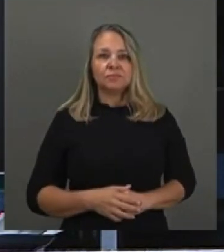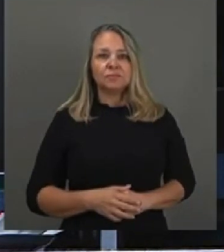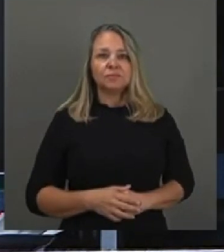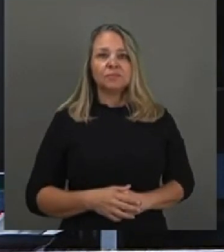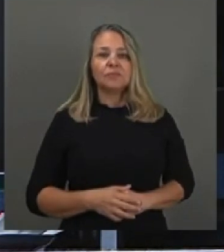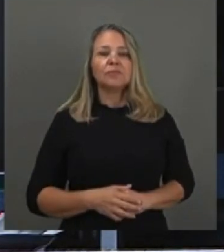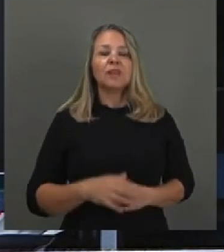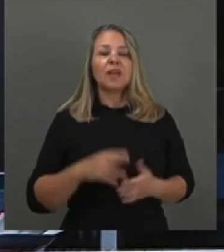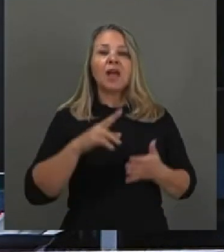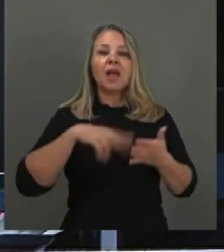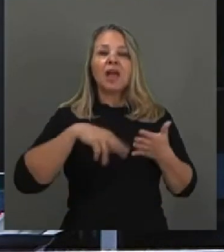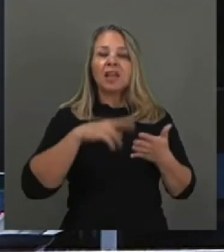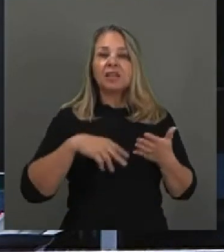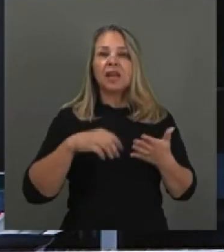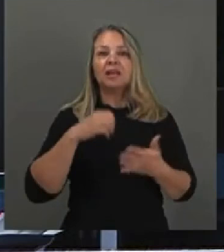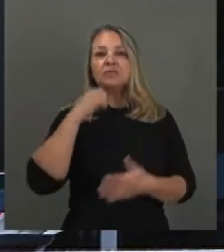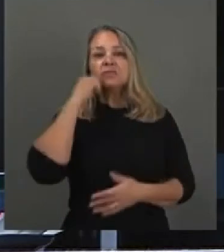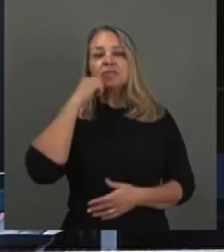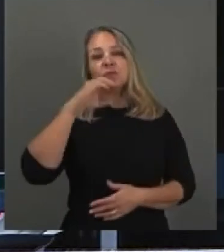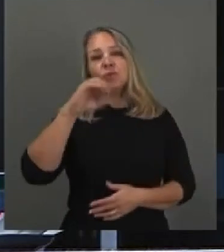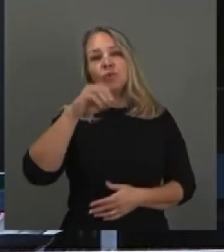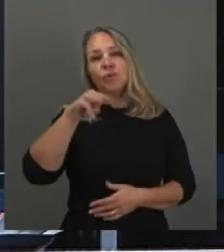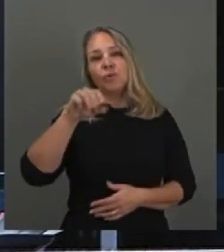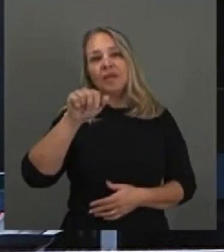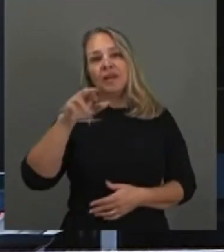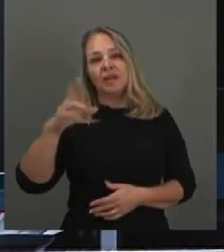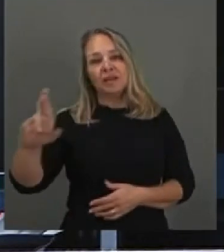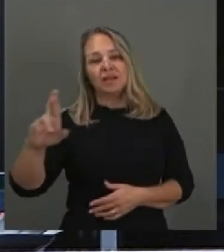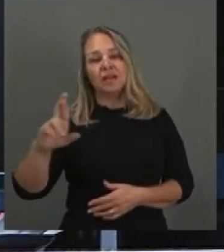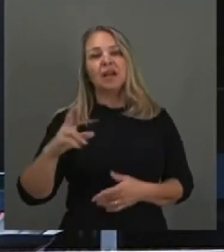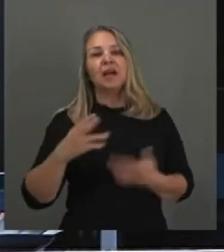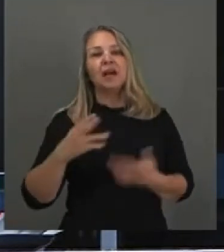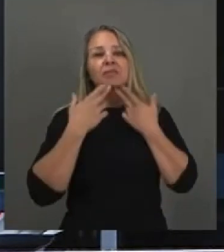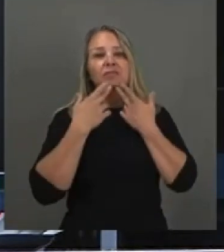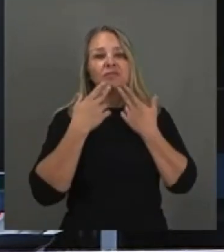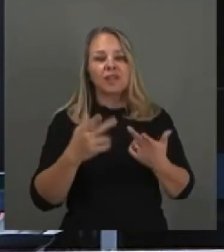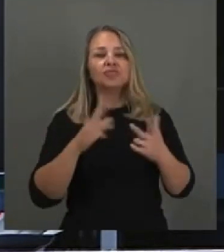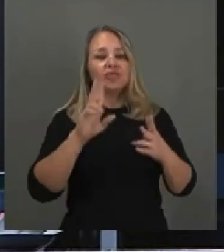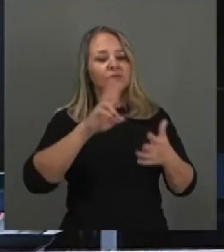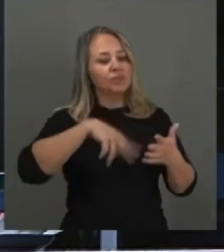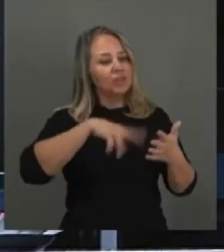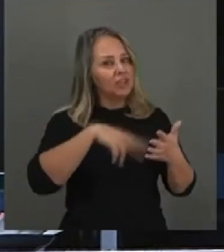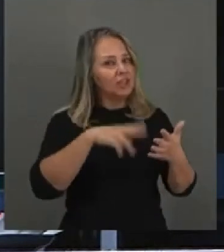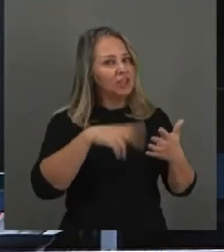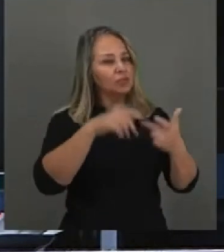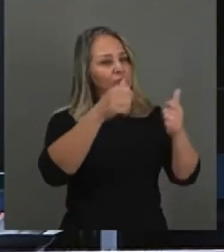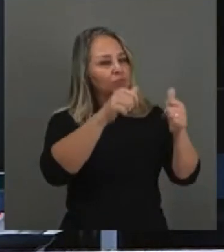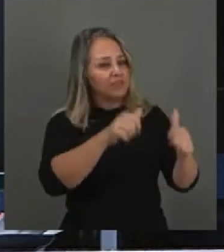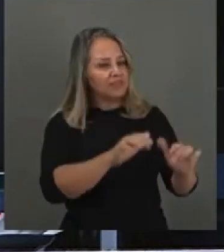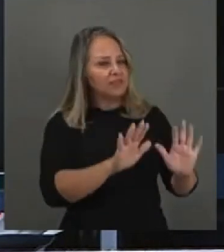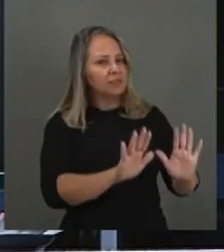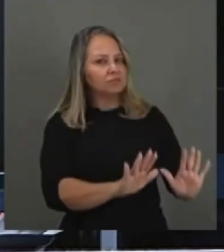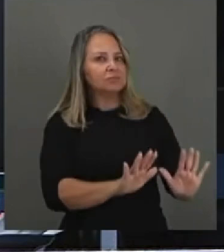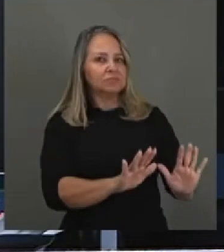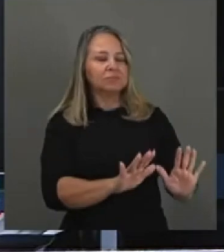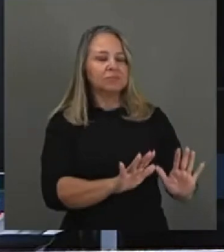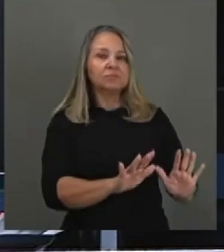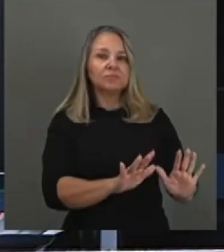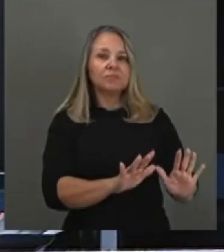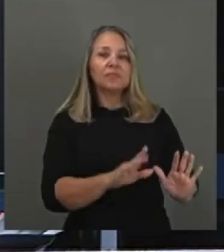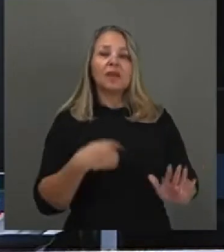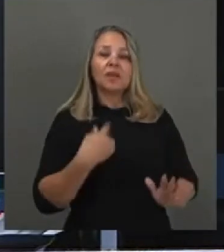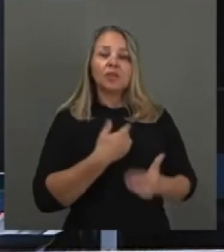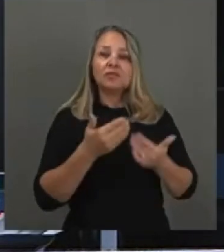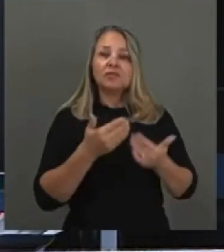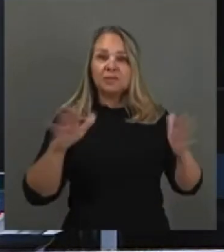relatado pelo senador Omar Aziz. Eu concedo a palavra ao relator para discutir, já foi lido o parecer, senador Omar Aziz, então nós